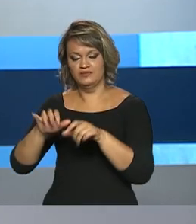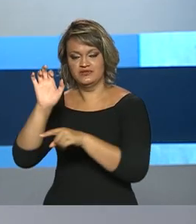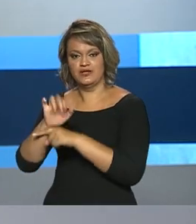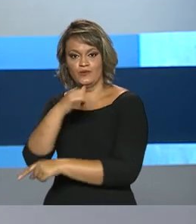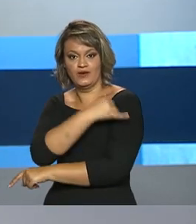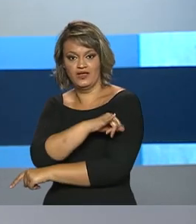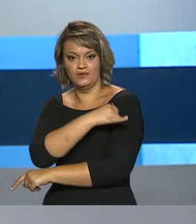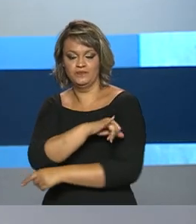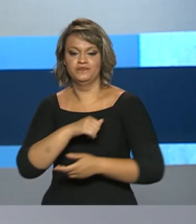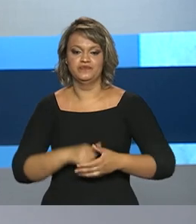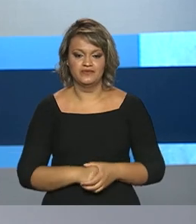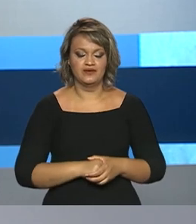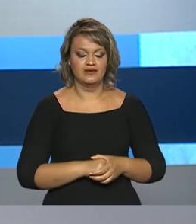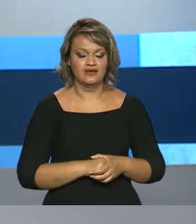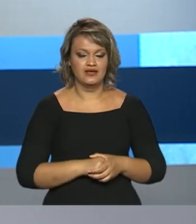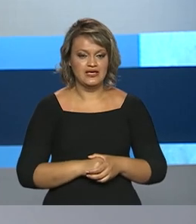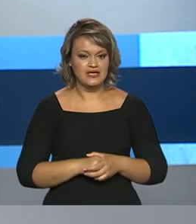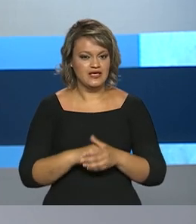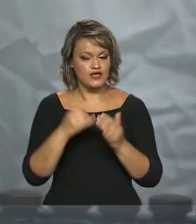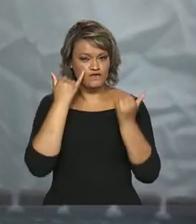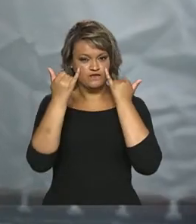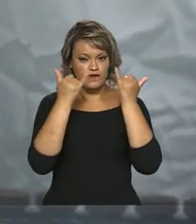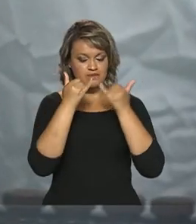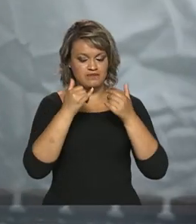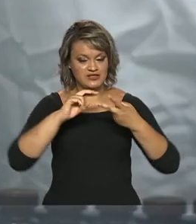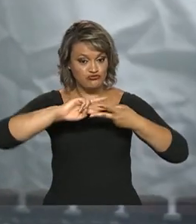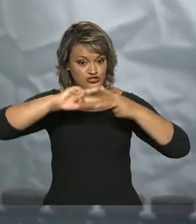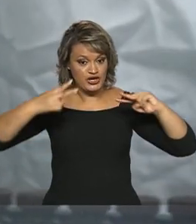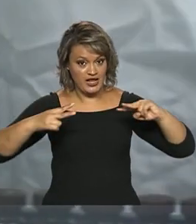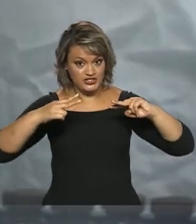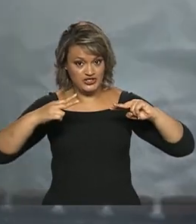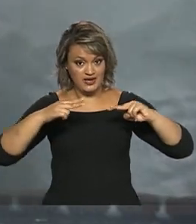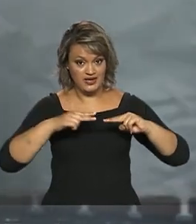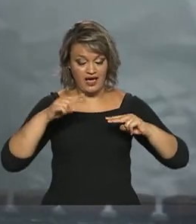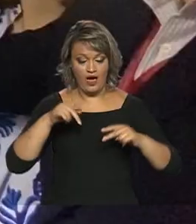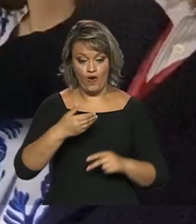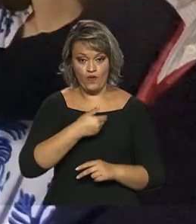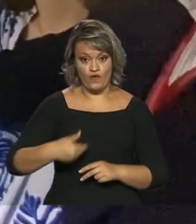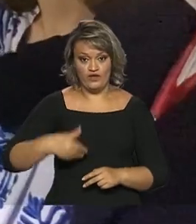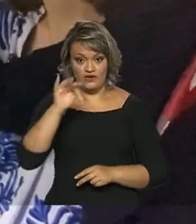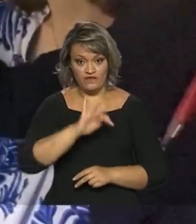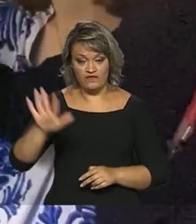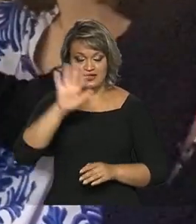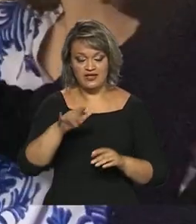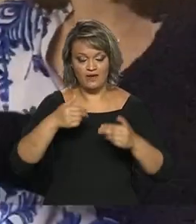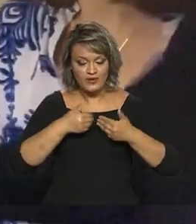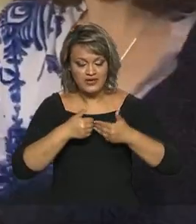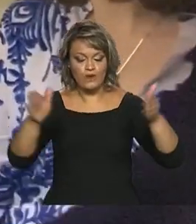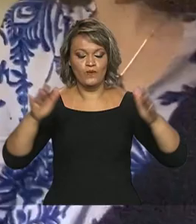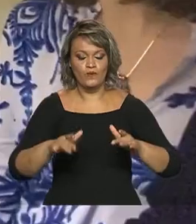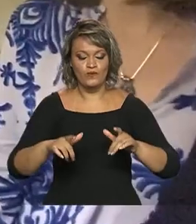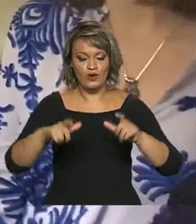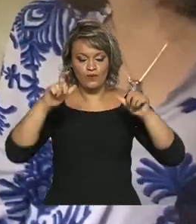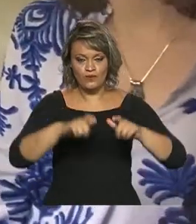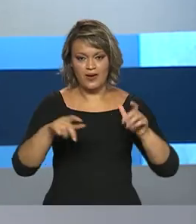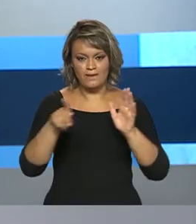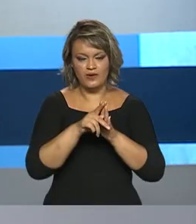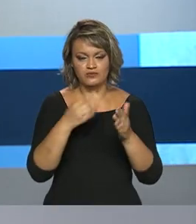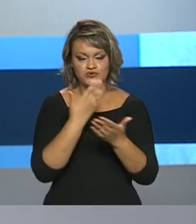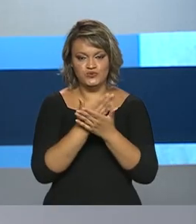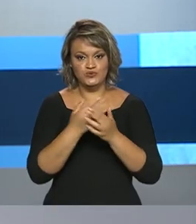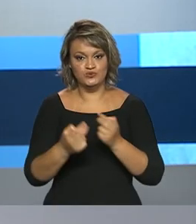Banco de Dados Genéticos. O governo federal inaugura terceiro centro de sequenciamento do Genomas Brasil.